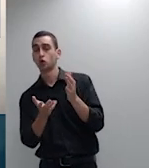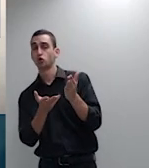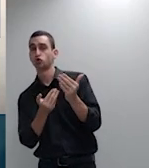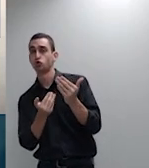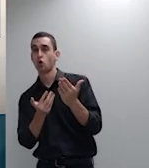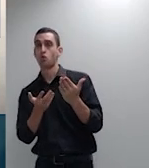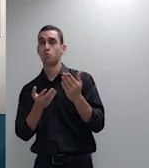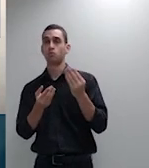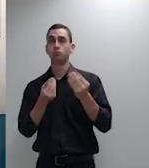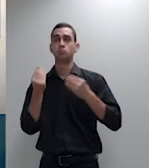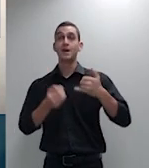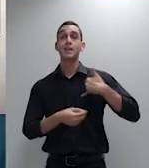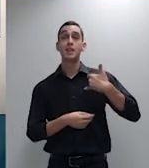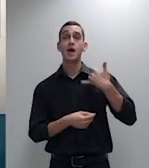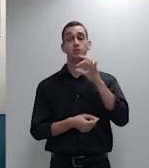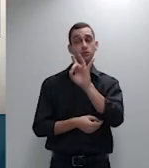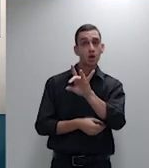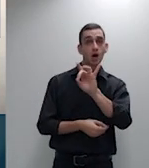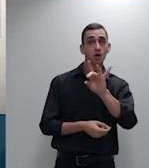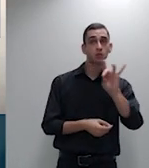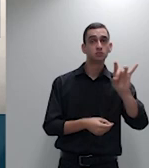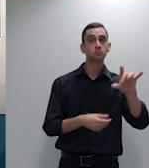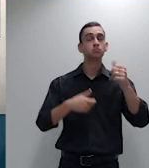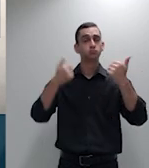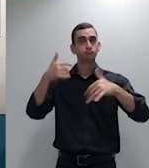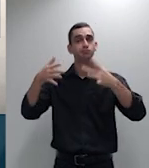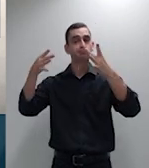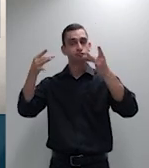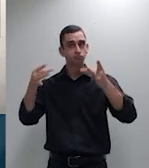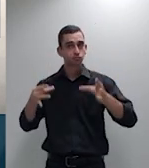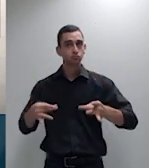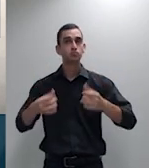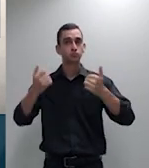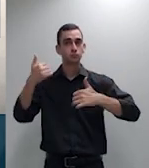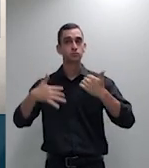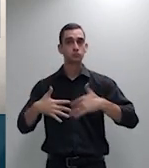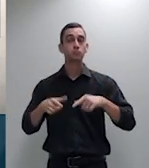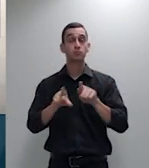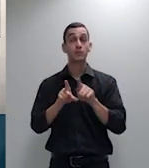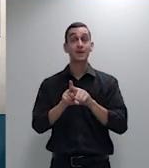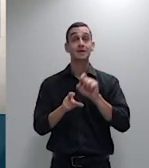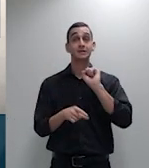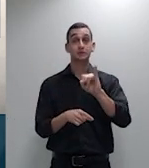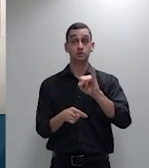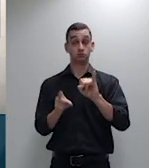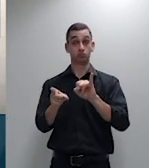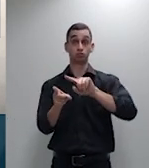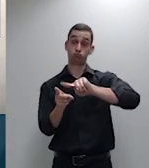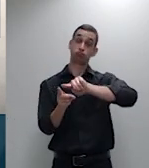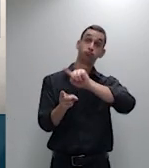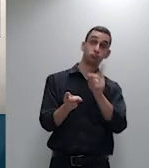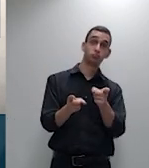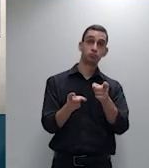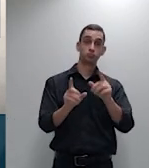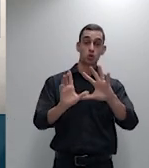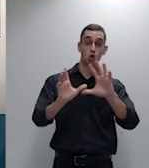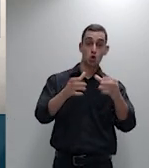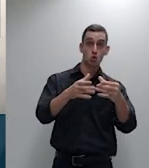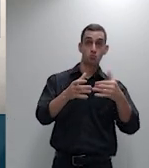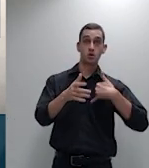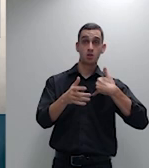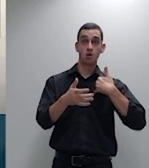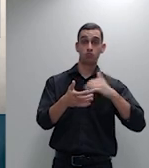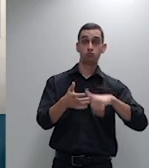mensalidade de plano de saúde conforme a mudança de faixa etária do beneficiário encontra fundamento no mutualismo e na